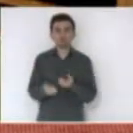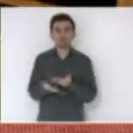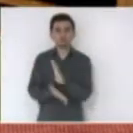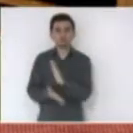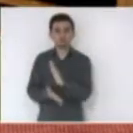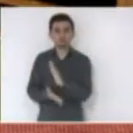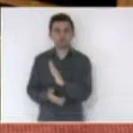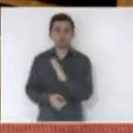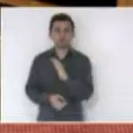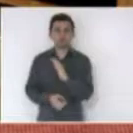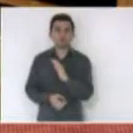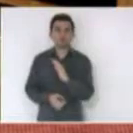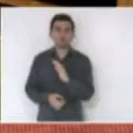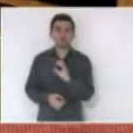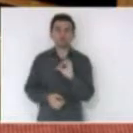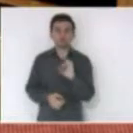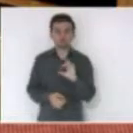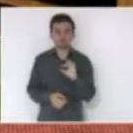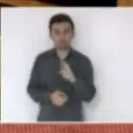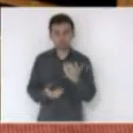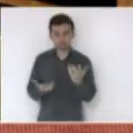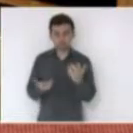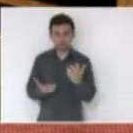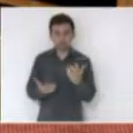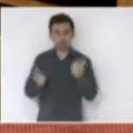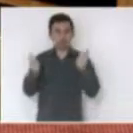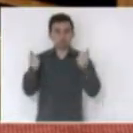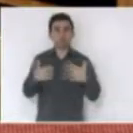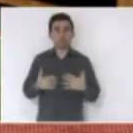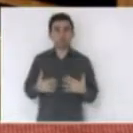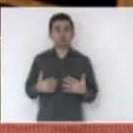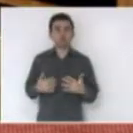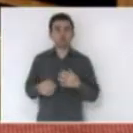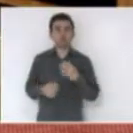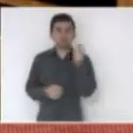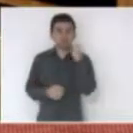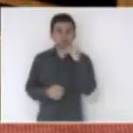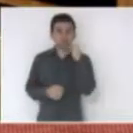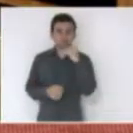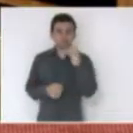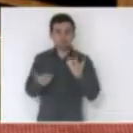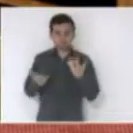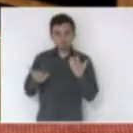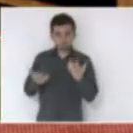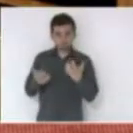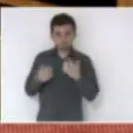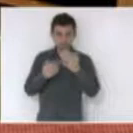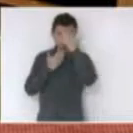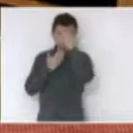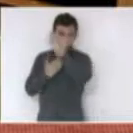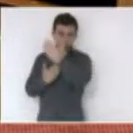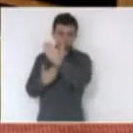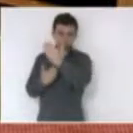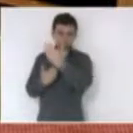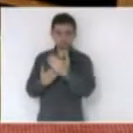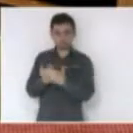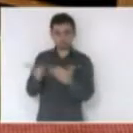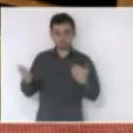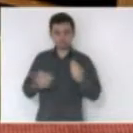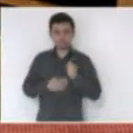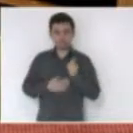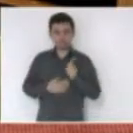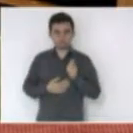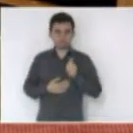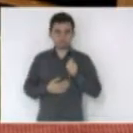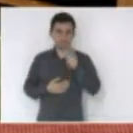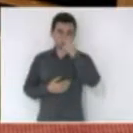rápido Sr. Presidente eu queria só por questão de ordem aproveitar para agradecer e comunicar a presença aqui nesse plenário